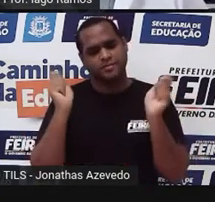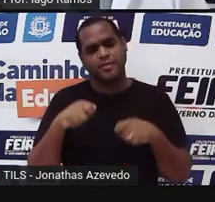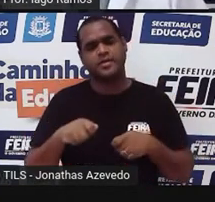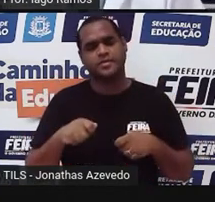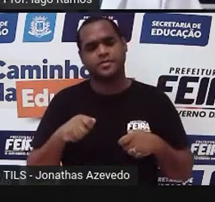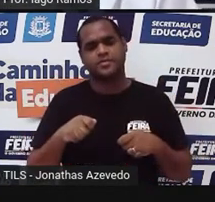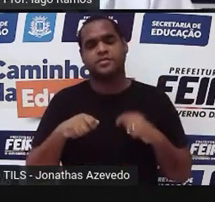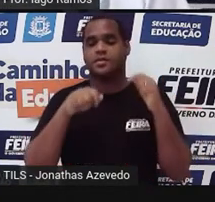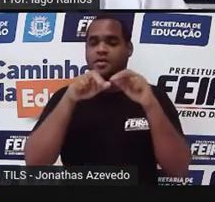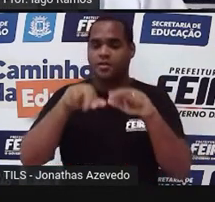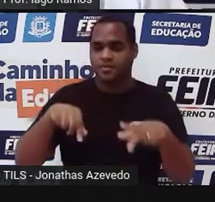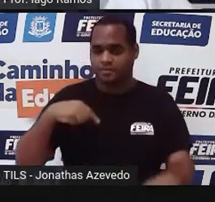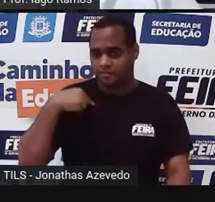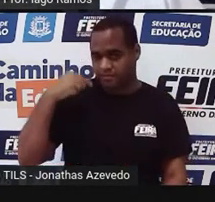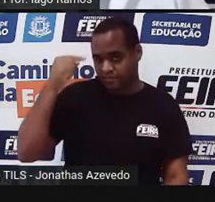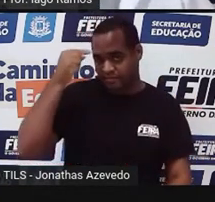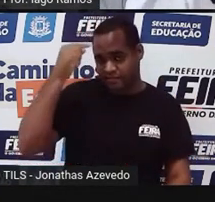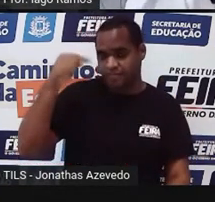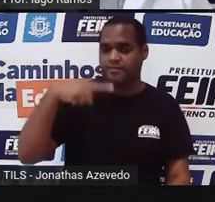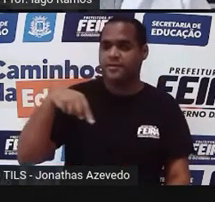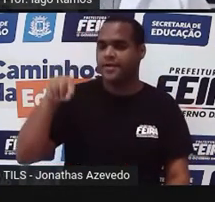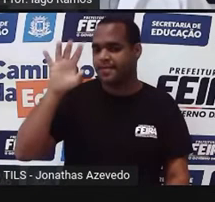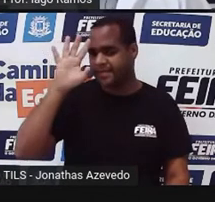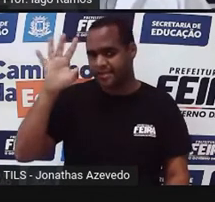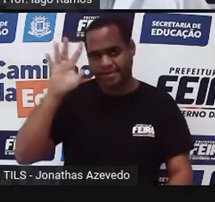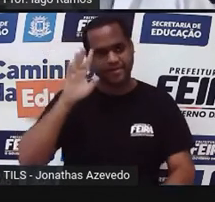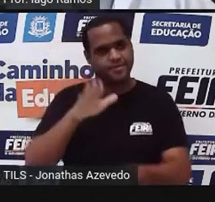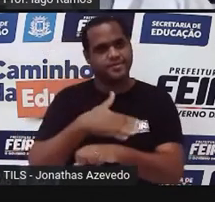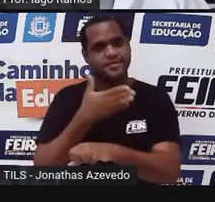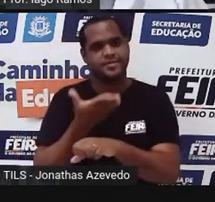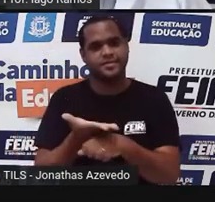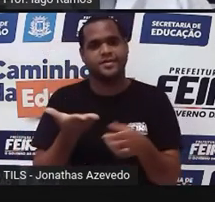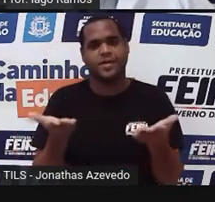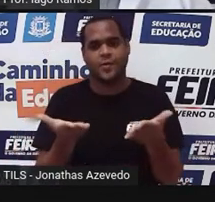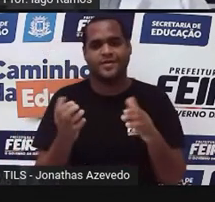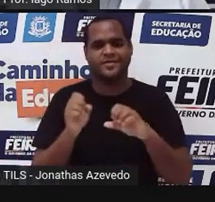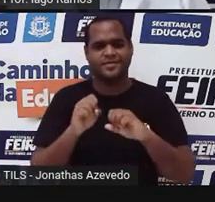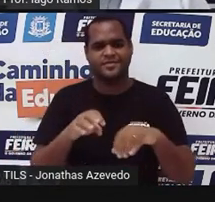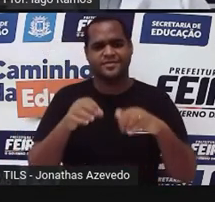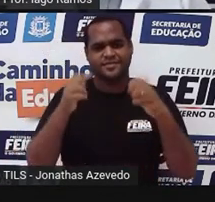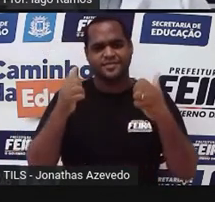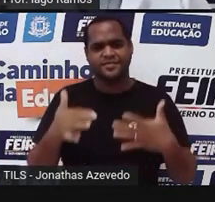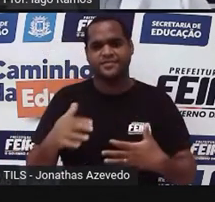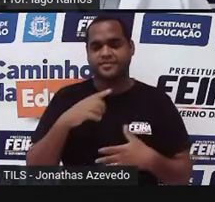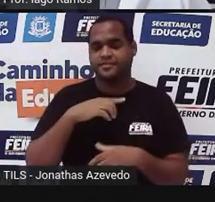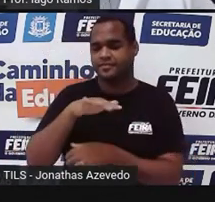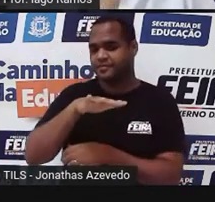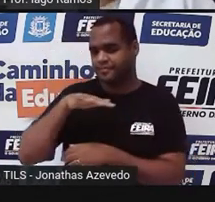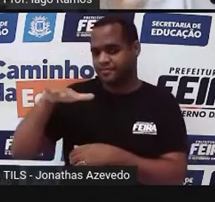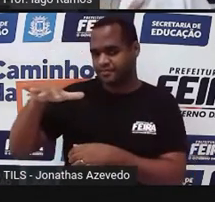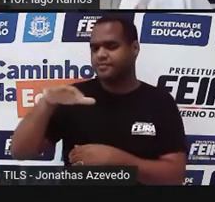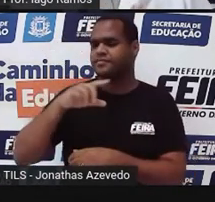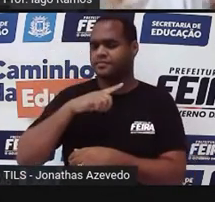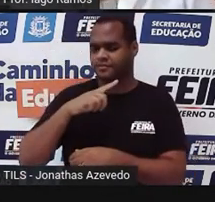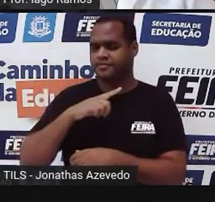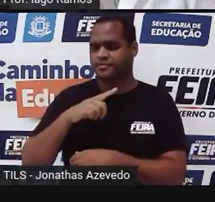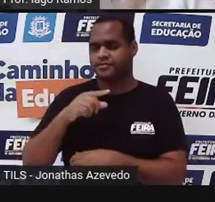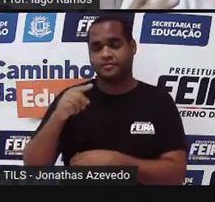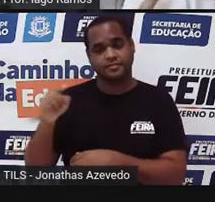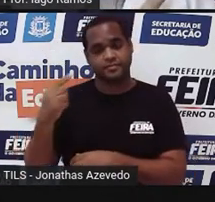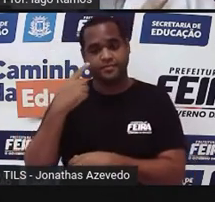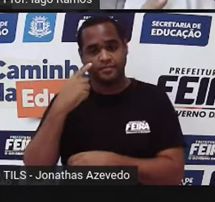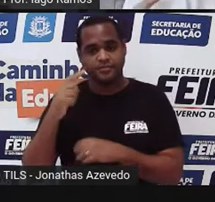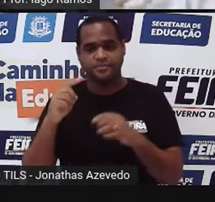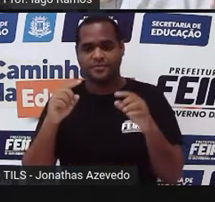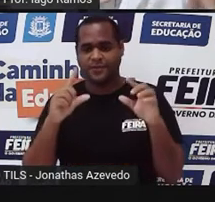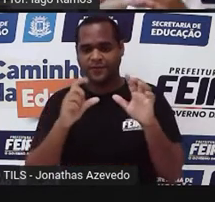a gente já veio pensando até aqui nessa aula, certo? Calcular a área de losango. A gente teve uma figura que tem o